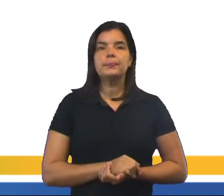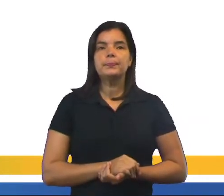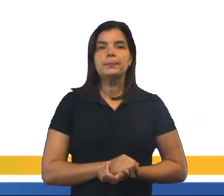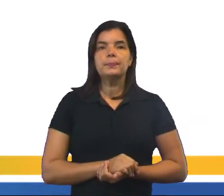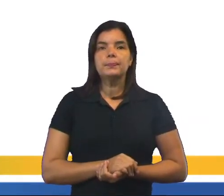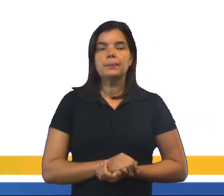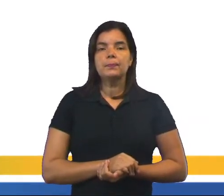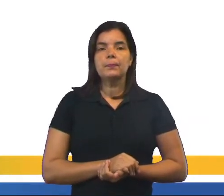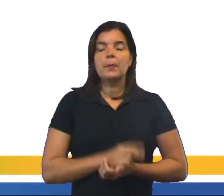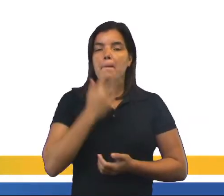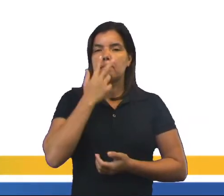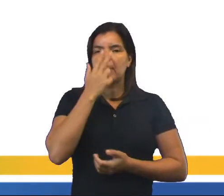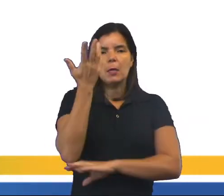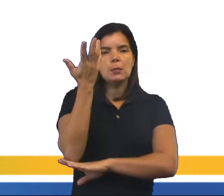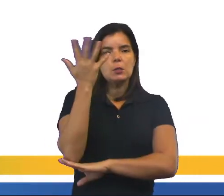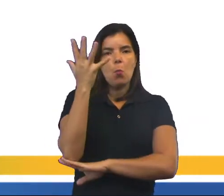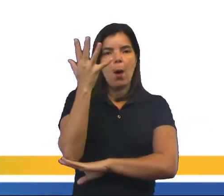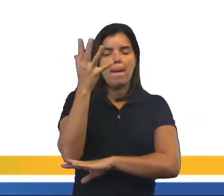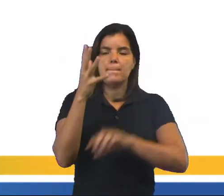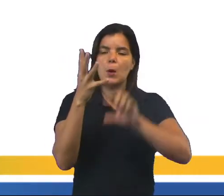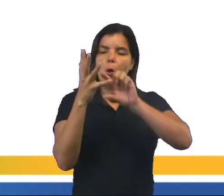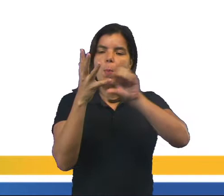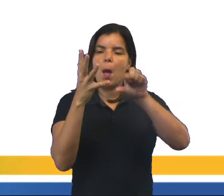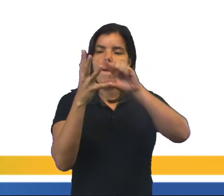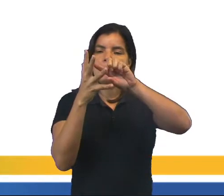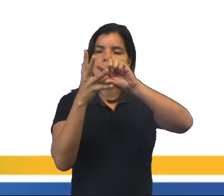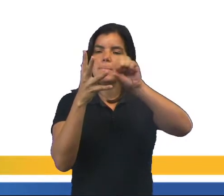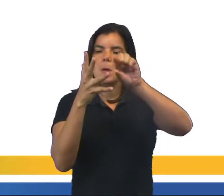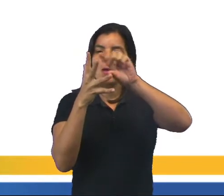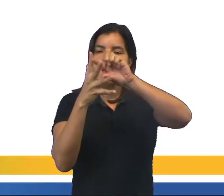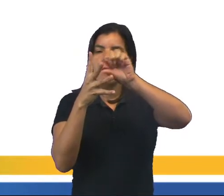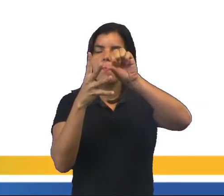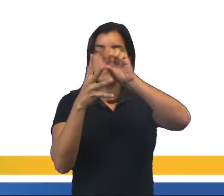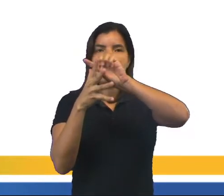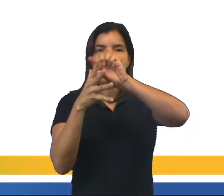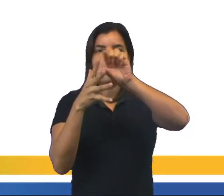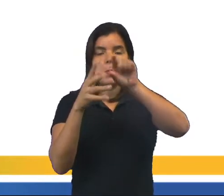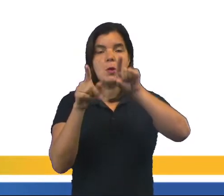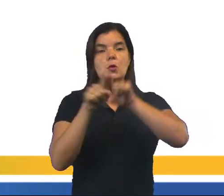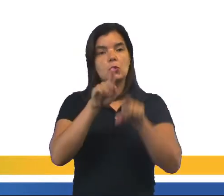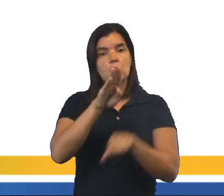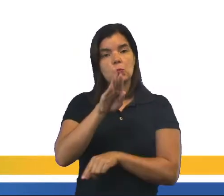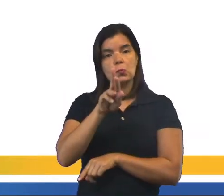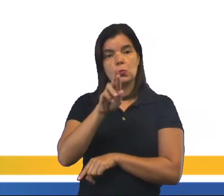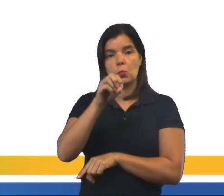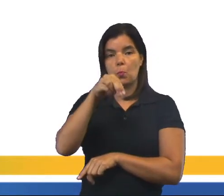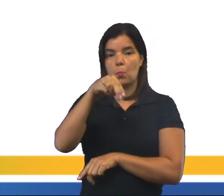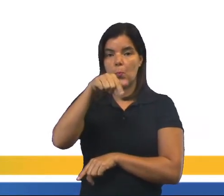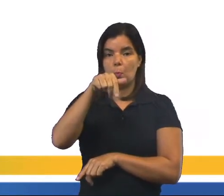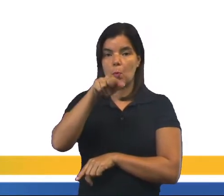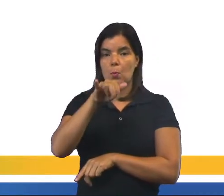Os bronquílios. Todos esses raminhos que saem aí dos bronquílios são os bronquílios.